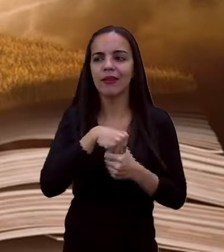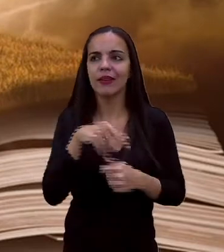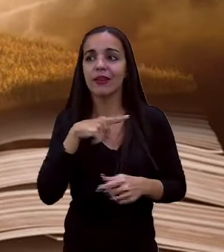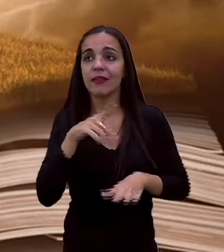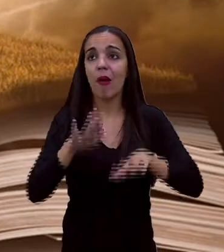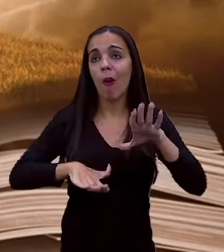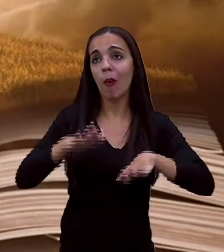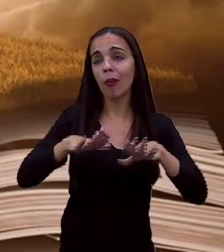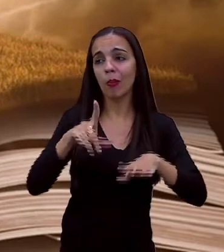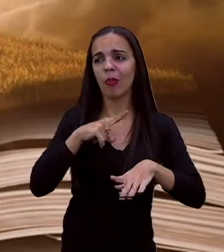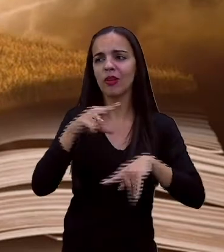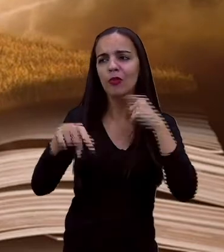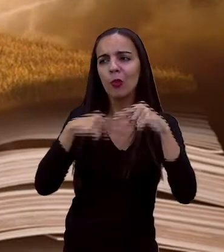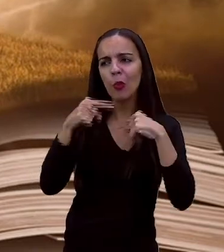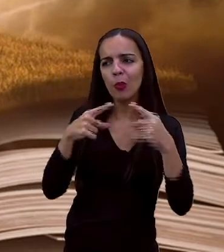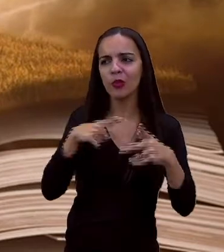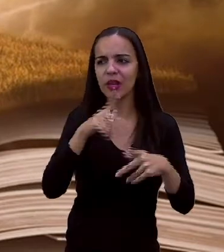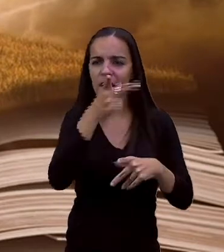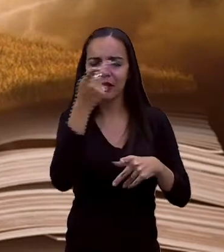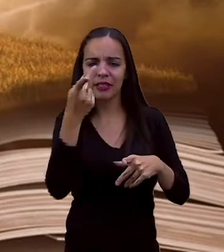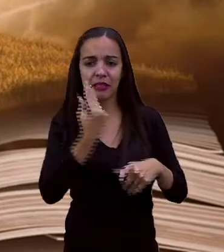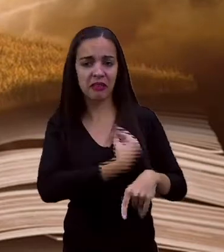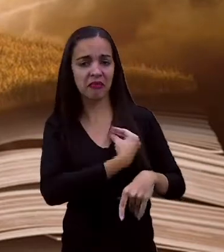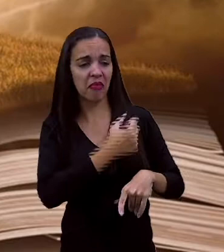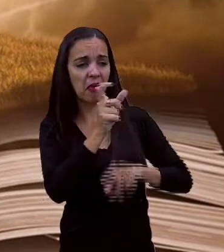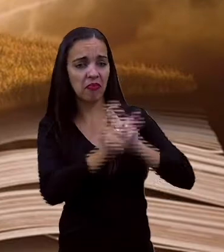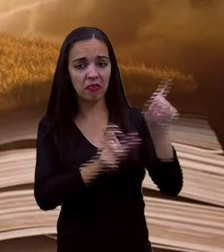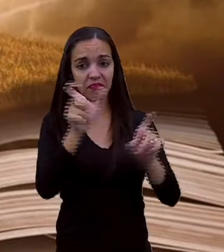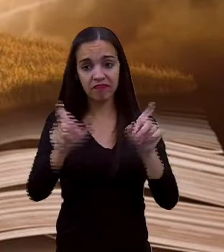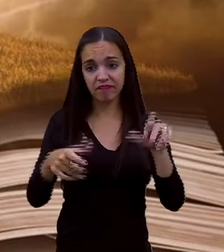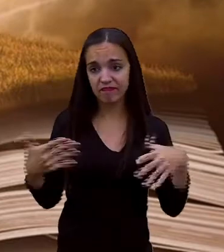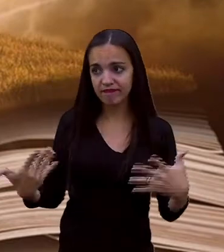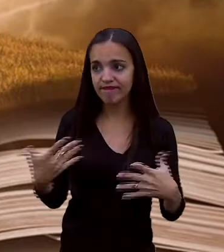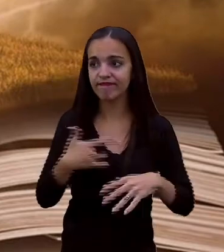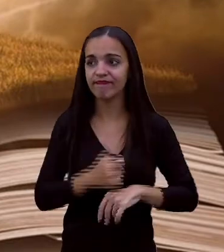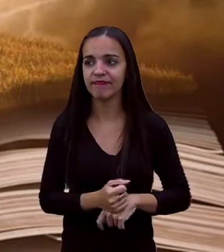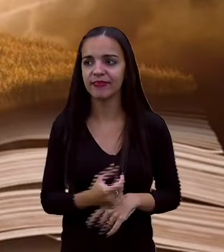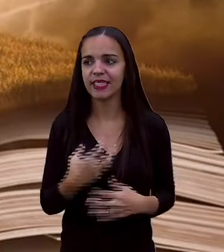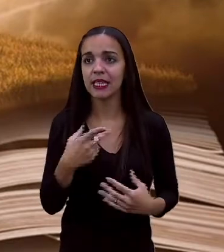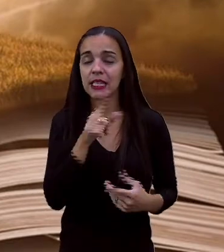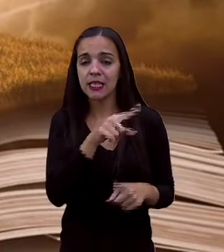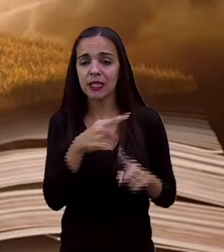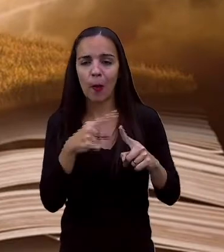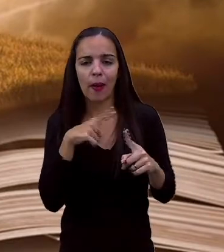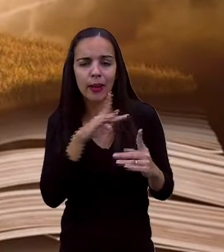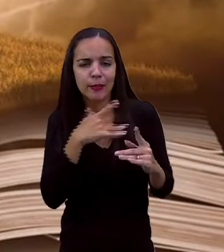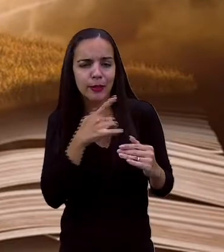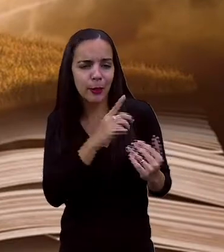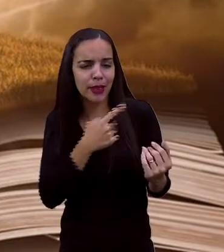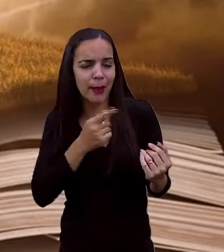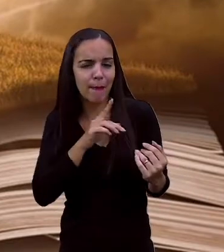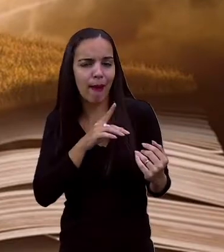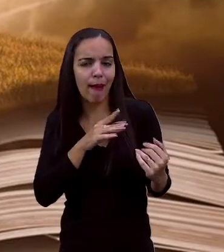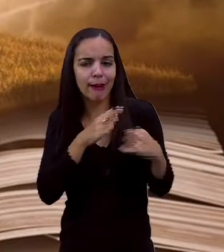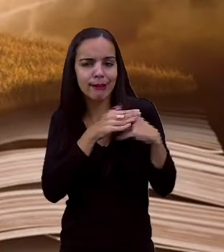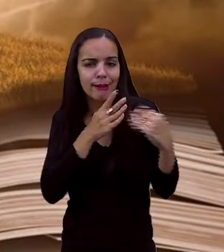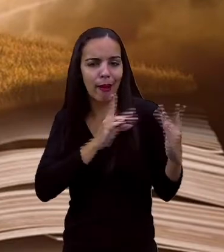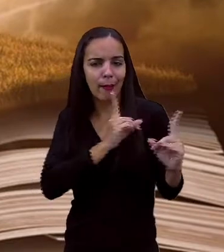convidam a percorrer a mente das personagens e torna aqueles momentos íntimos e trazem alguns